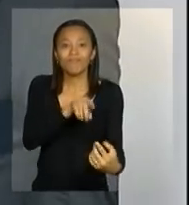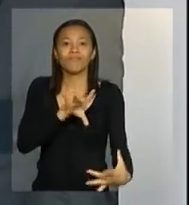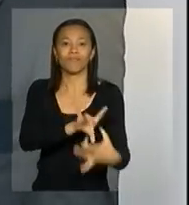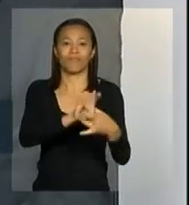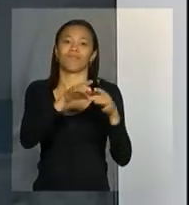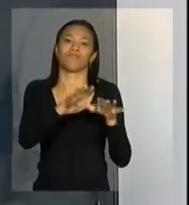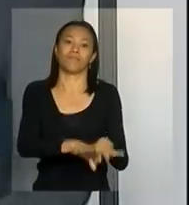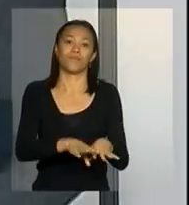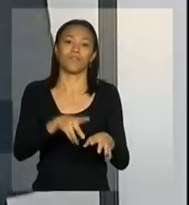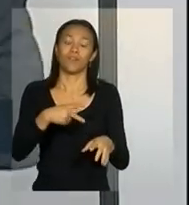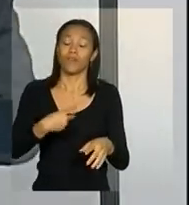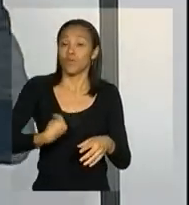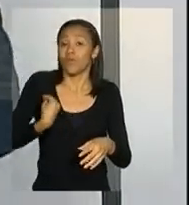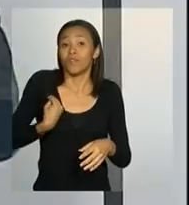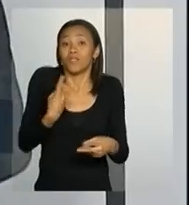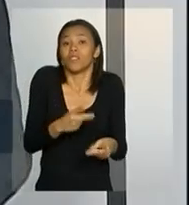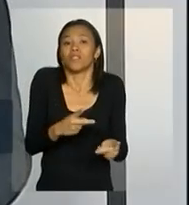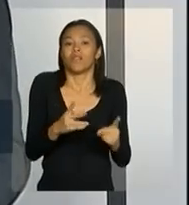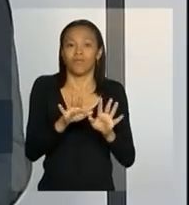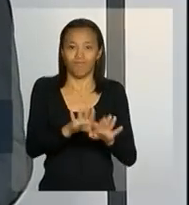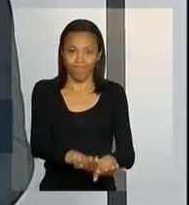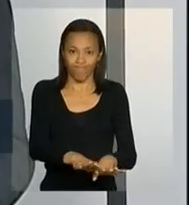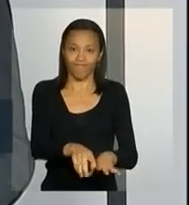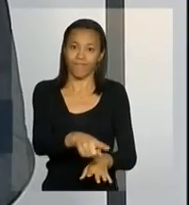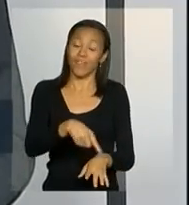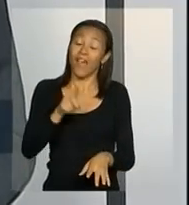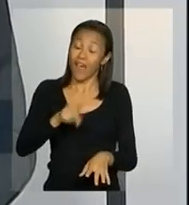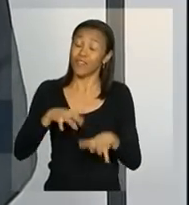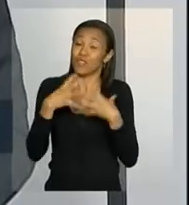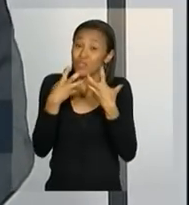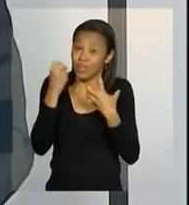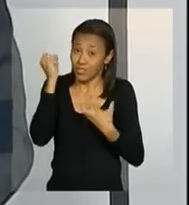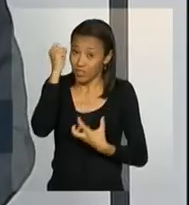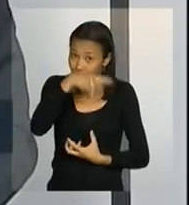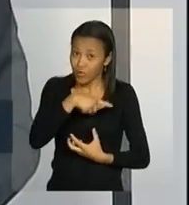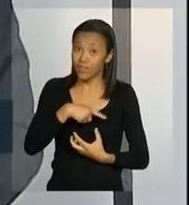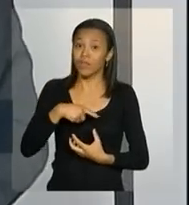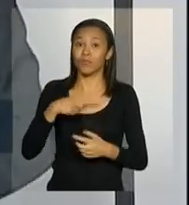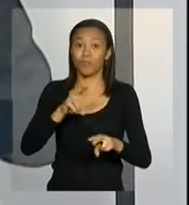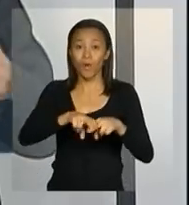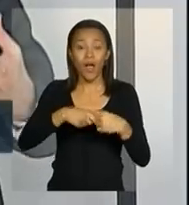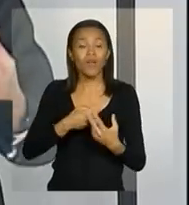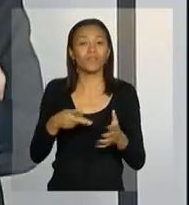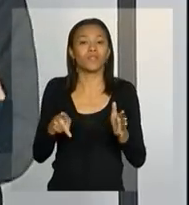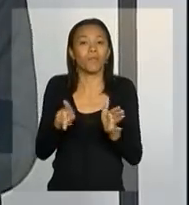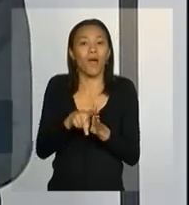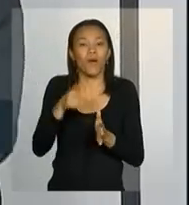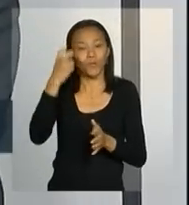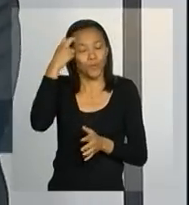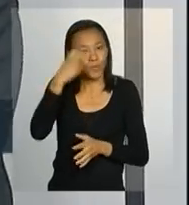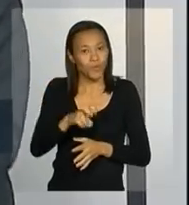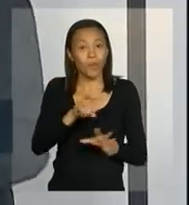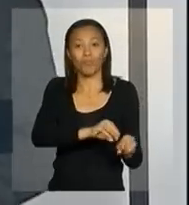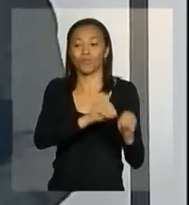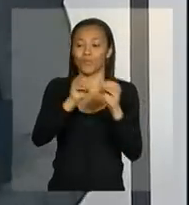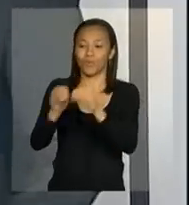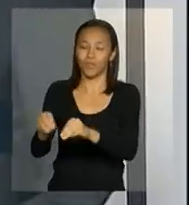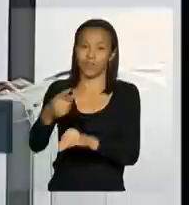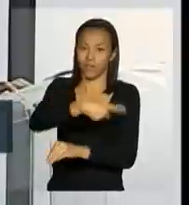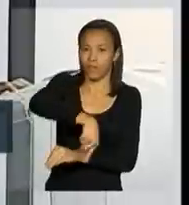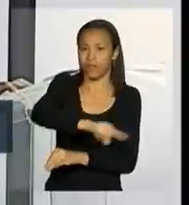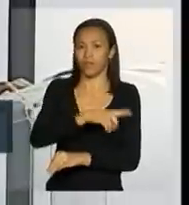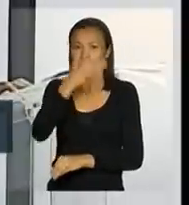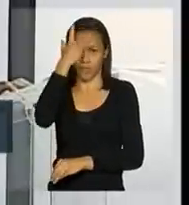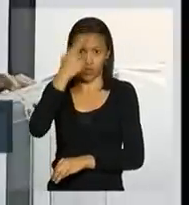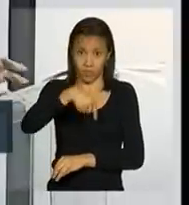seus laços sociais, então, já há essa dificuldade cultural, por assim dizer, e social de mudança dessas pessoas,